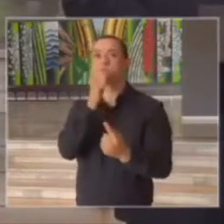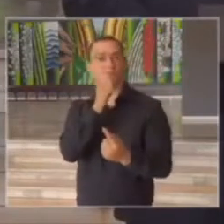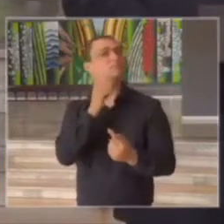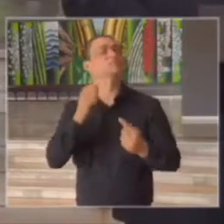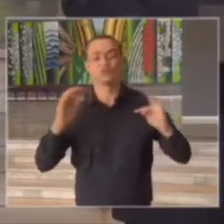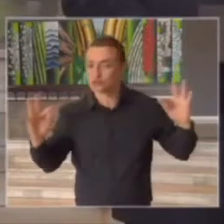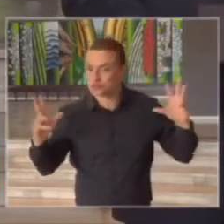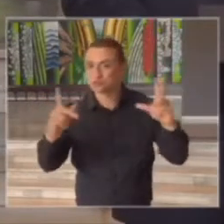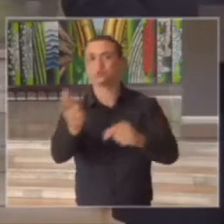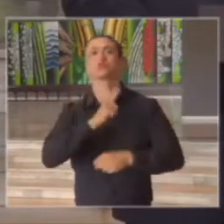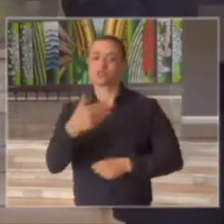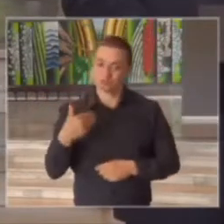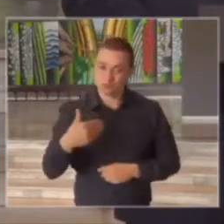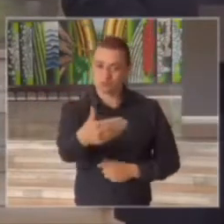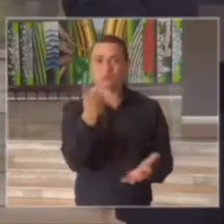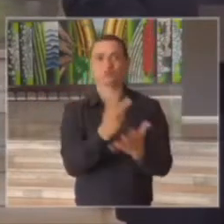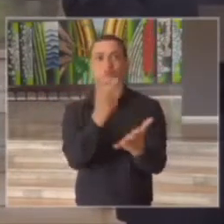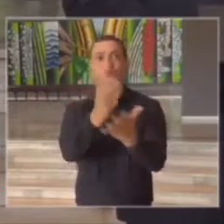informações